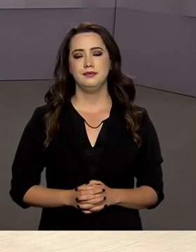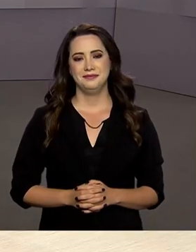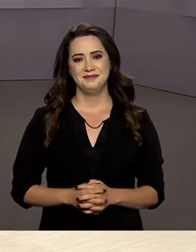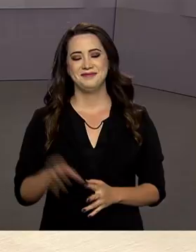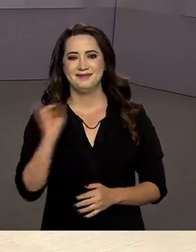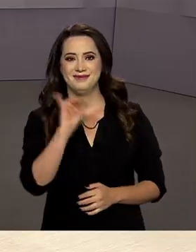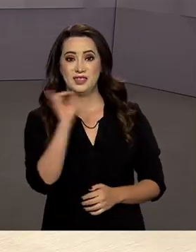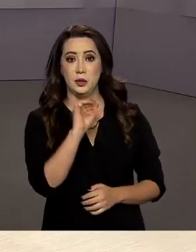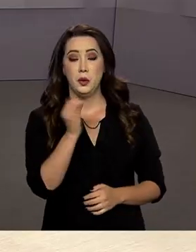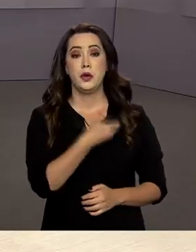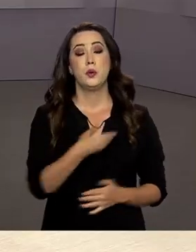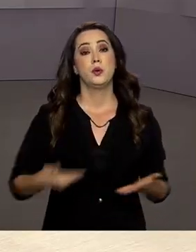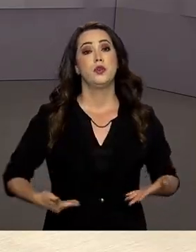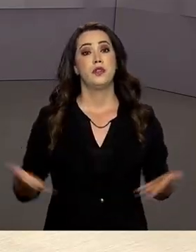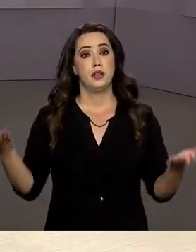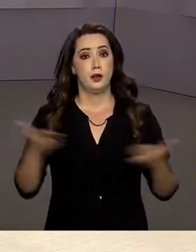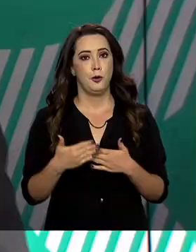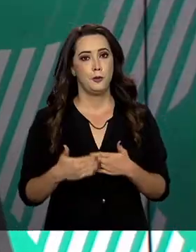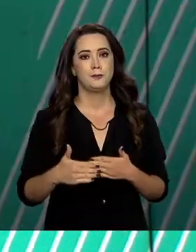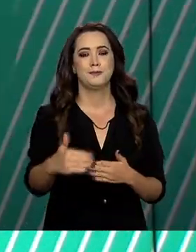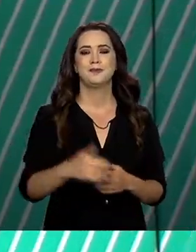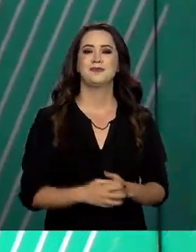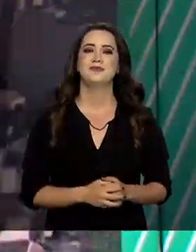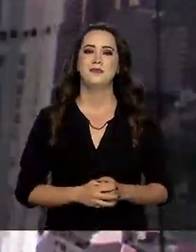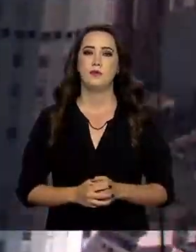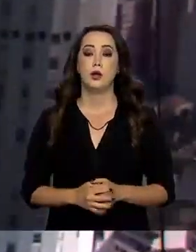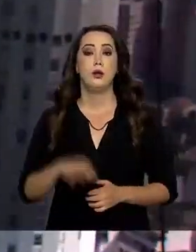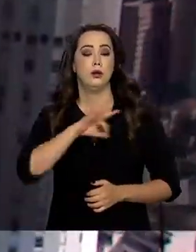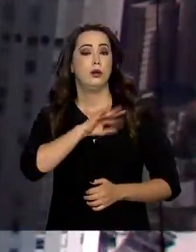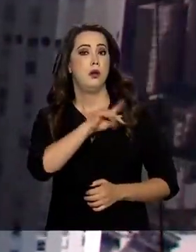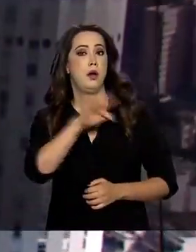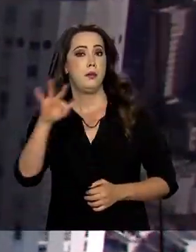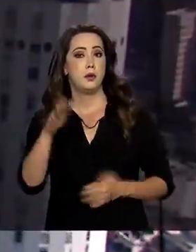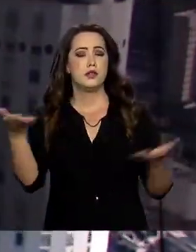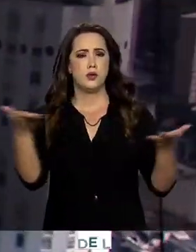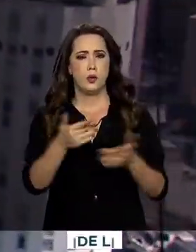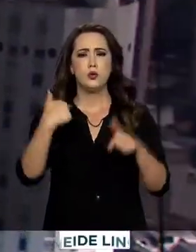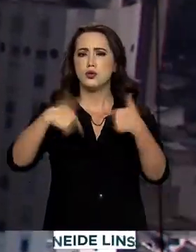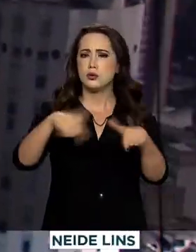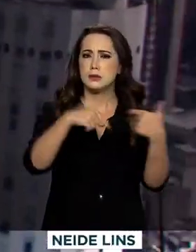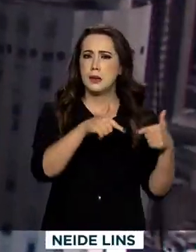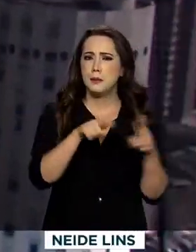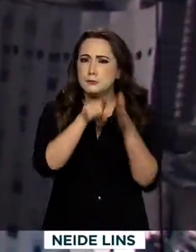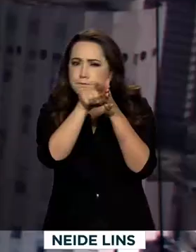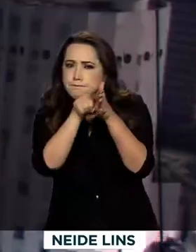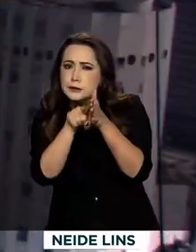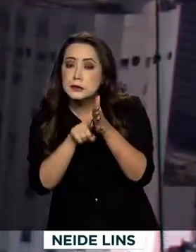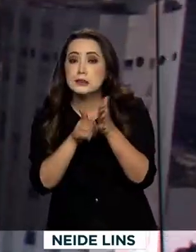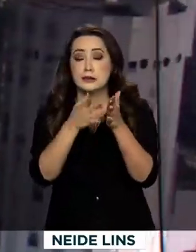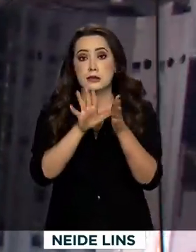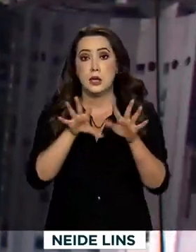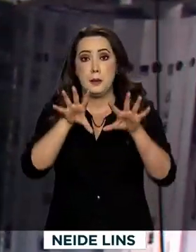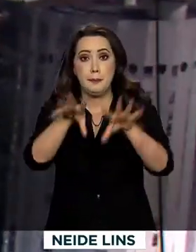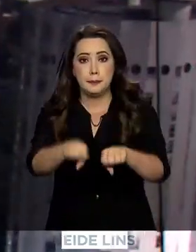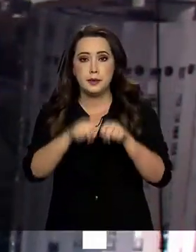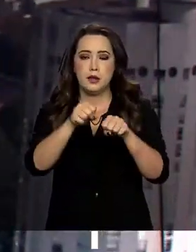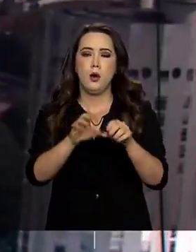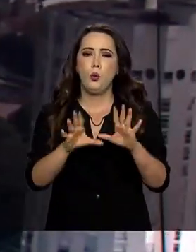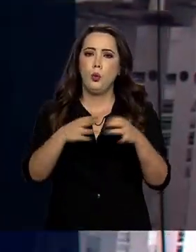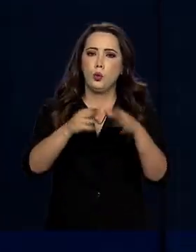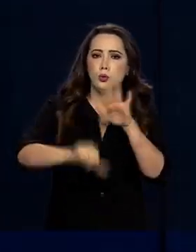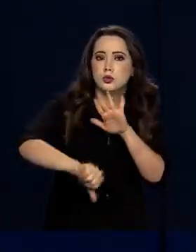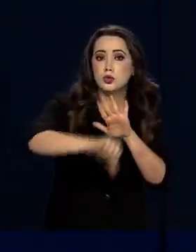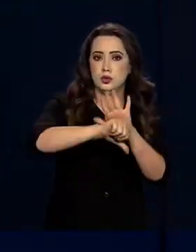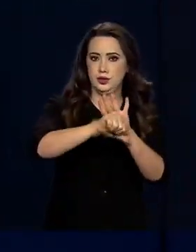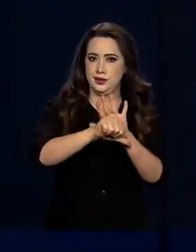Olá, o governo agora está no ar. A Polícia Federal realiza hoje uma operação contra a facção criminosa ligada ao tráfico